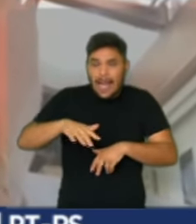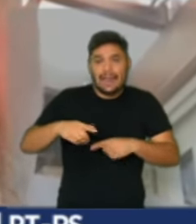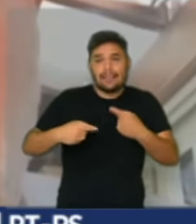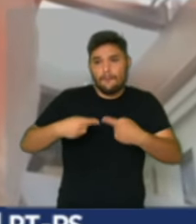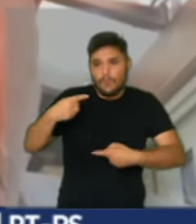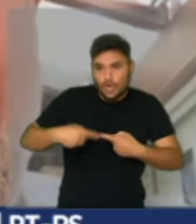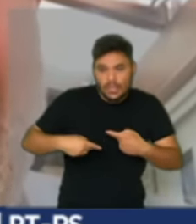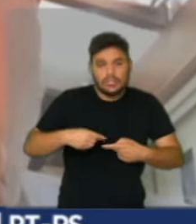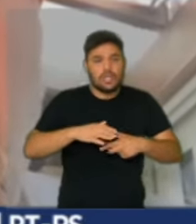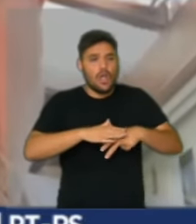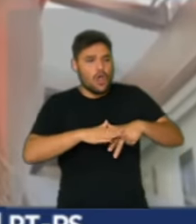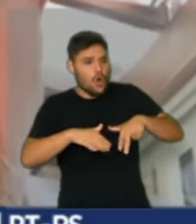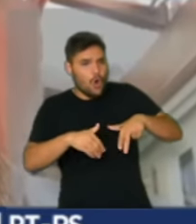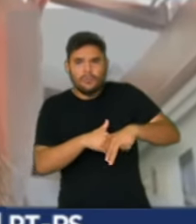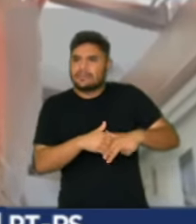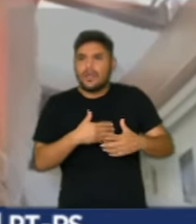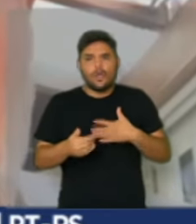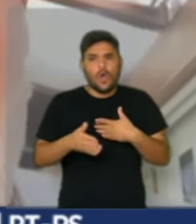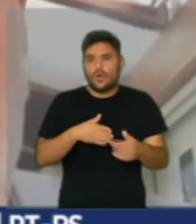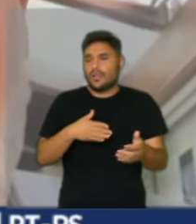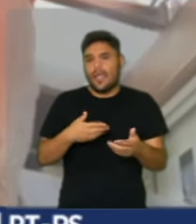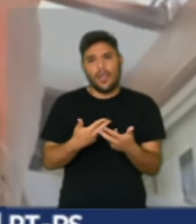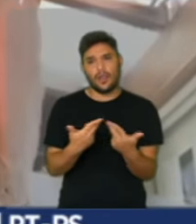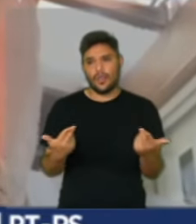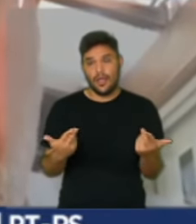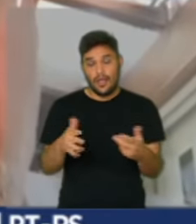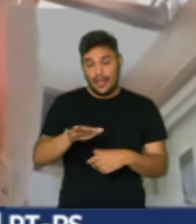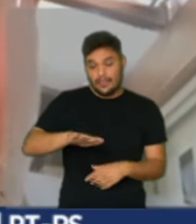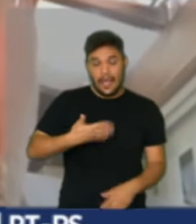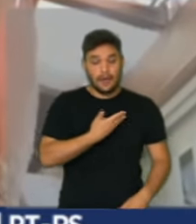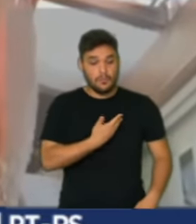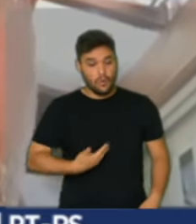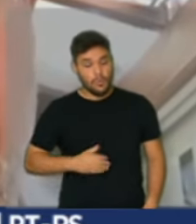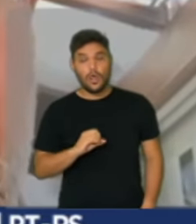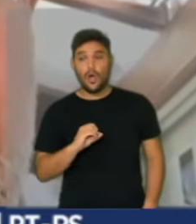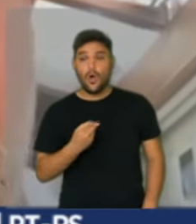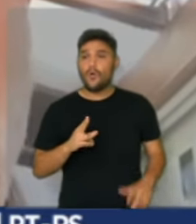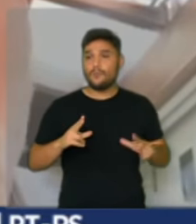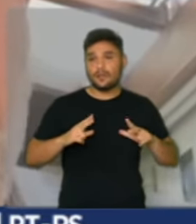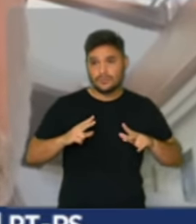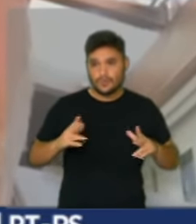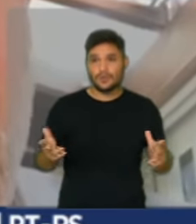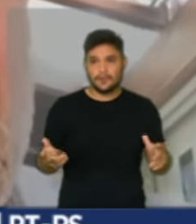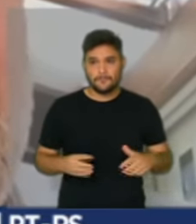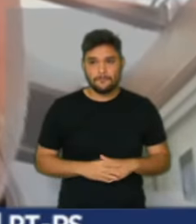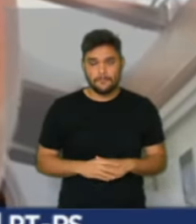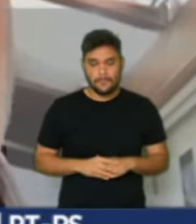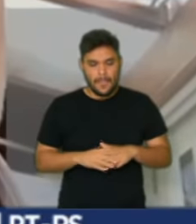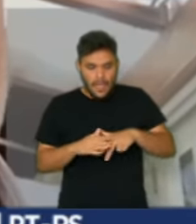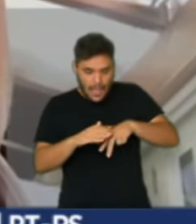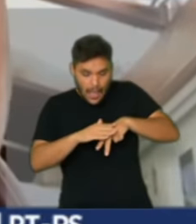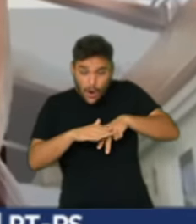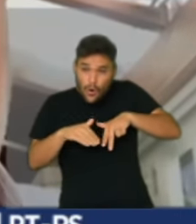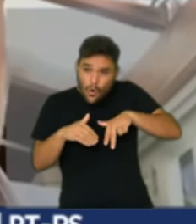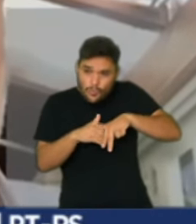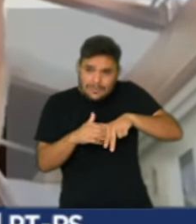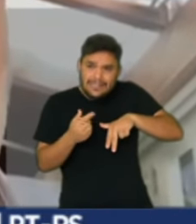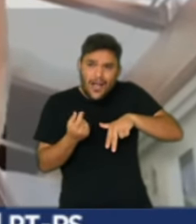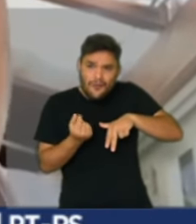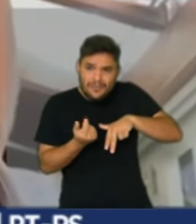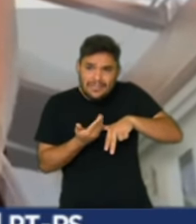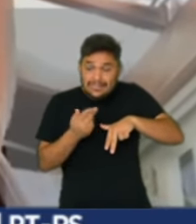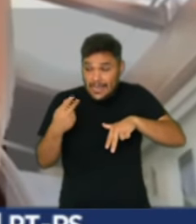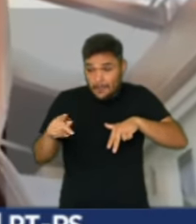corrupção em qualquer ato do setor público ou do setor privado. e a corrupção financeira como esta que o